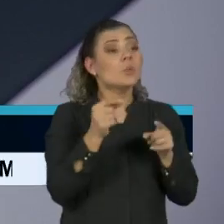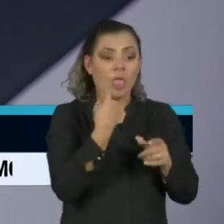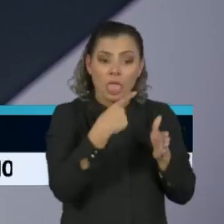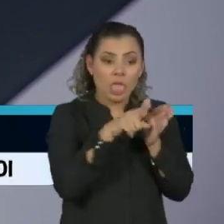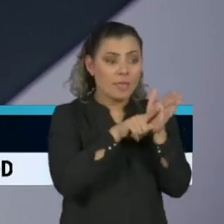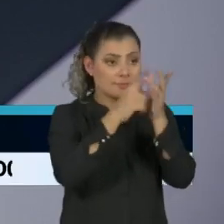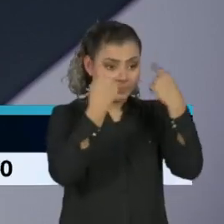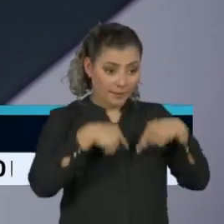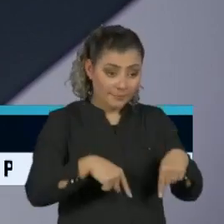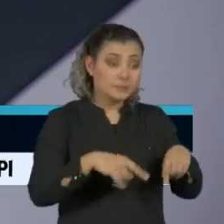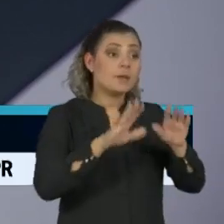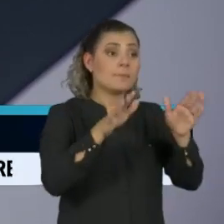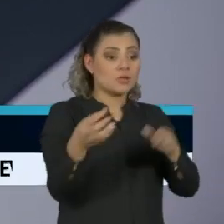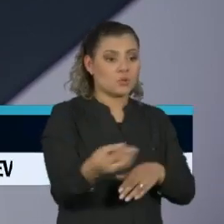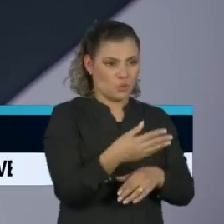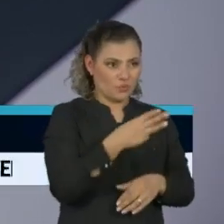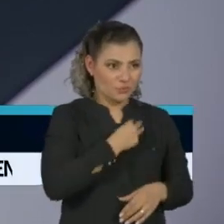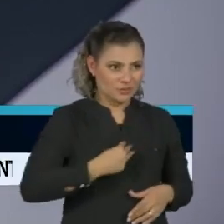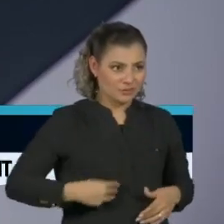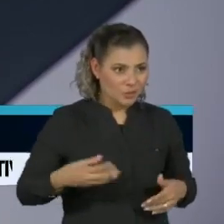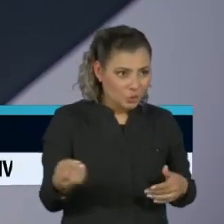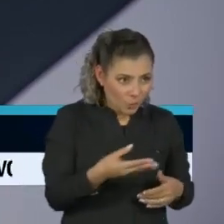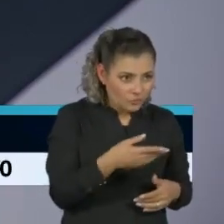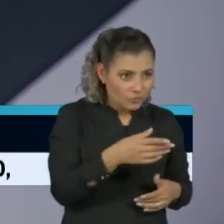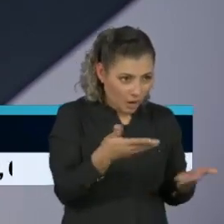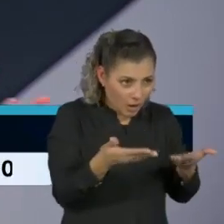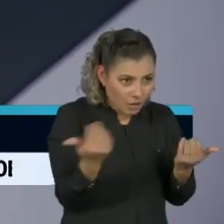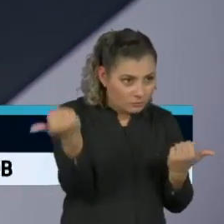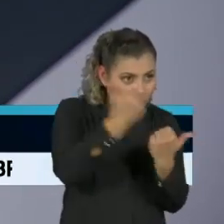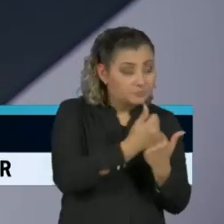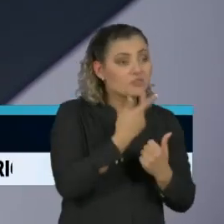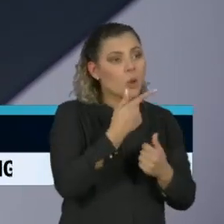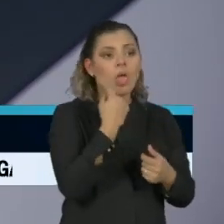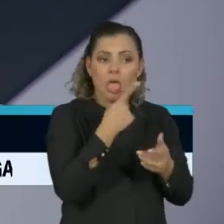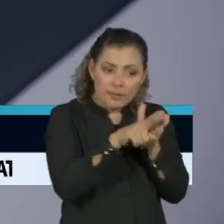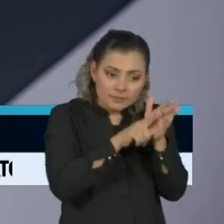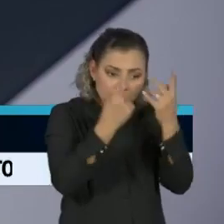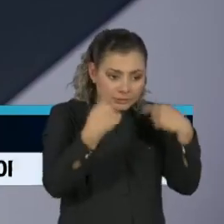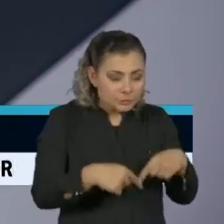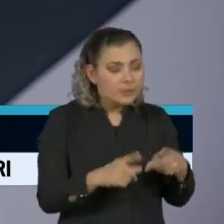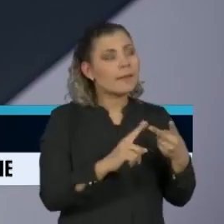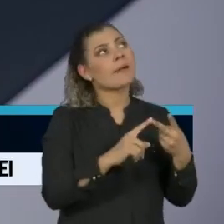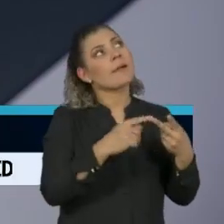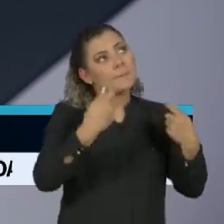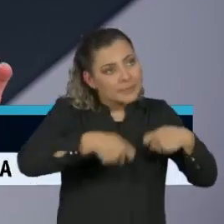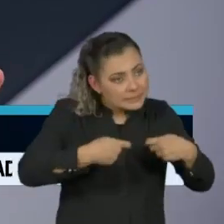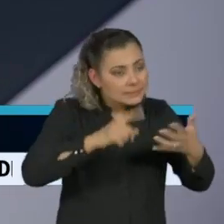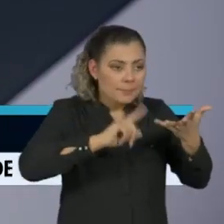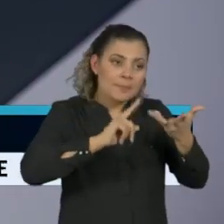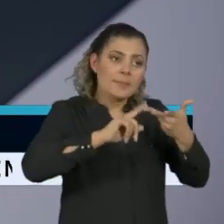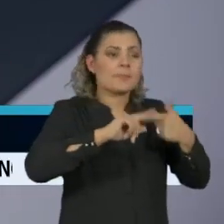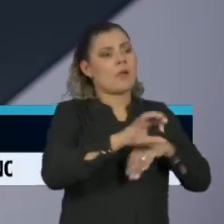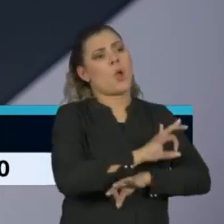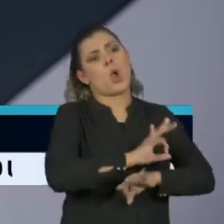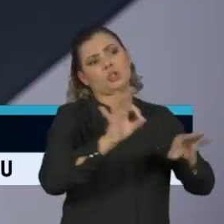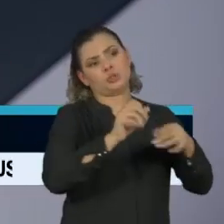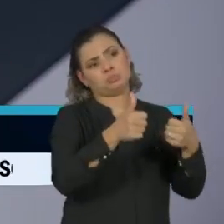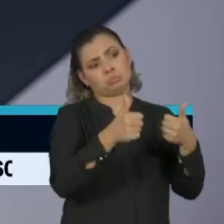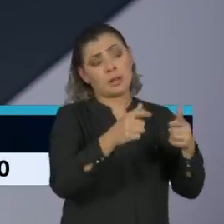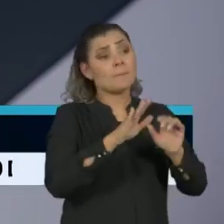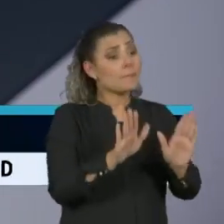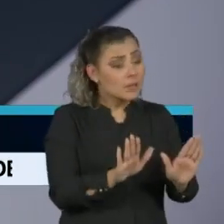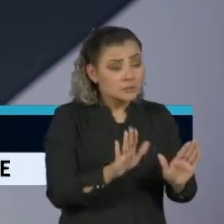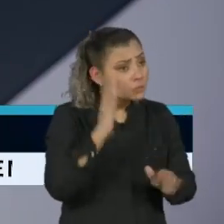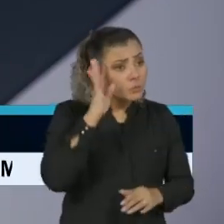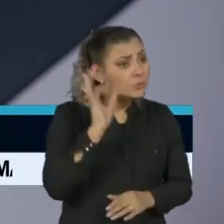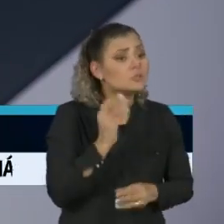Brasil, o novo ministro ontem falou muito disso, de testar, de fazer a testagem, eu acho ótimo, eu só não entendi ainda